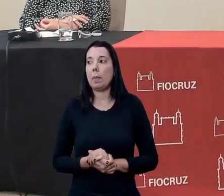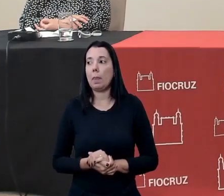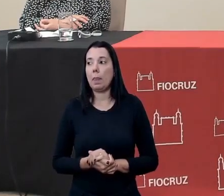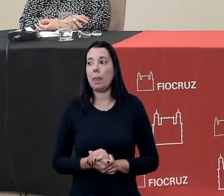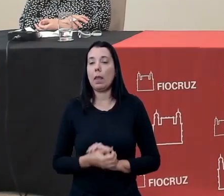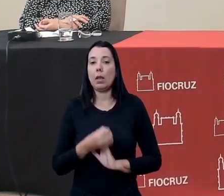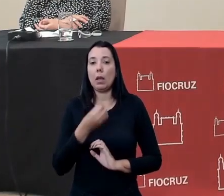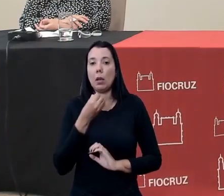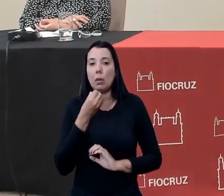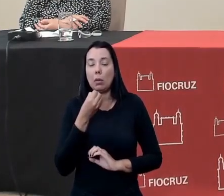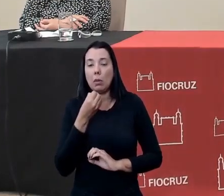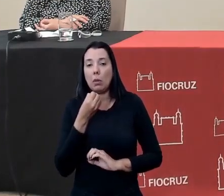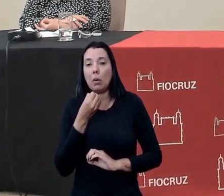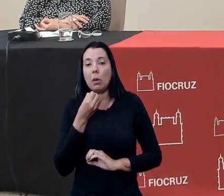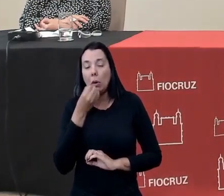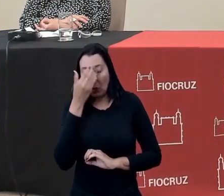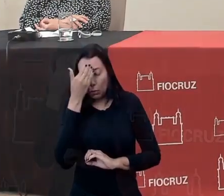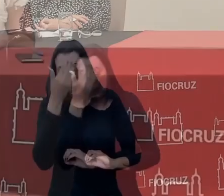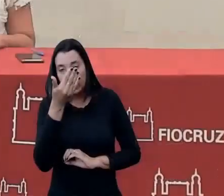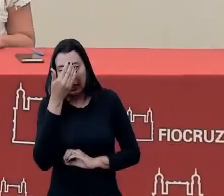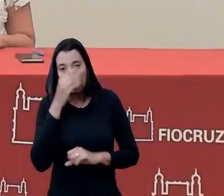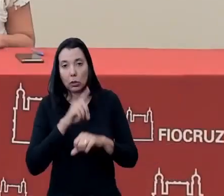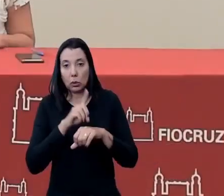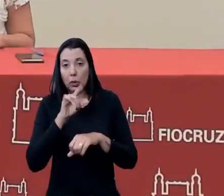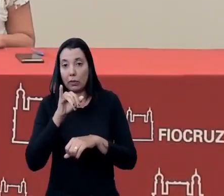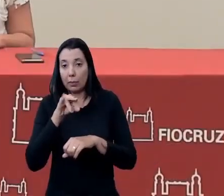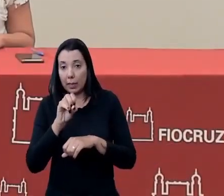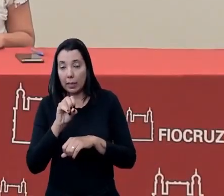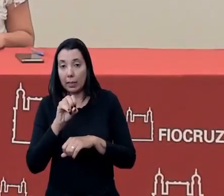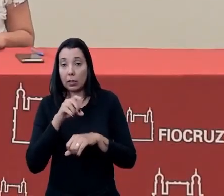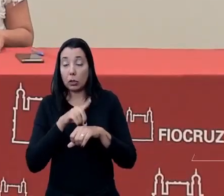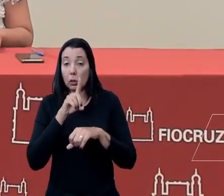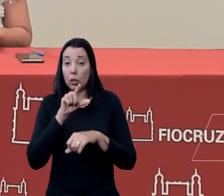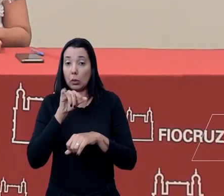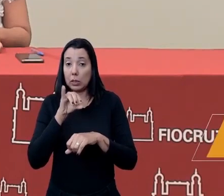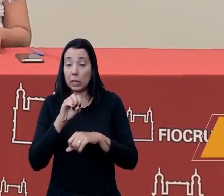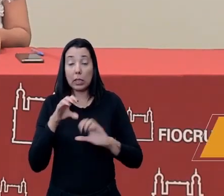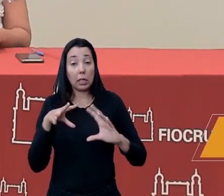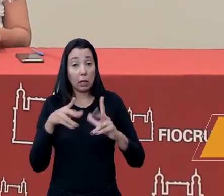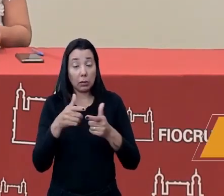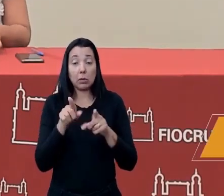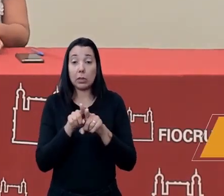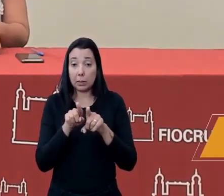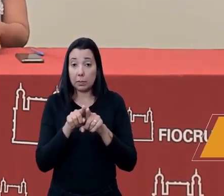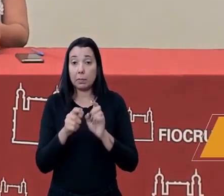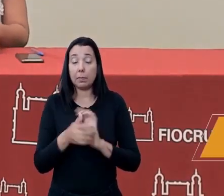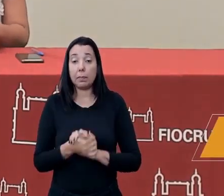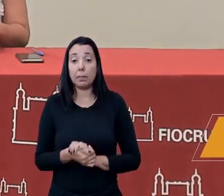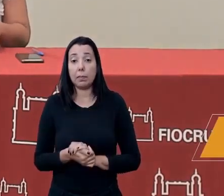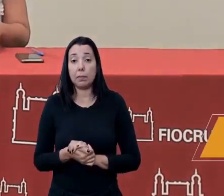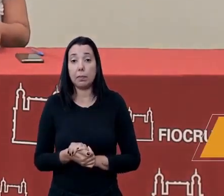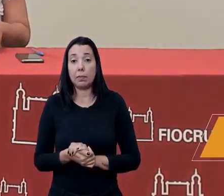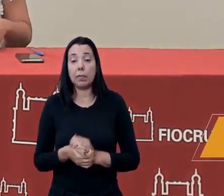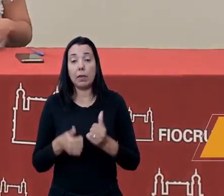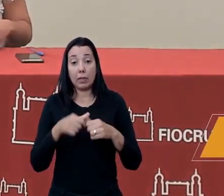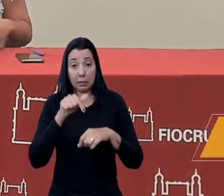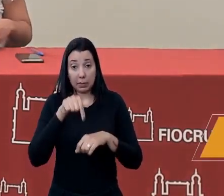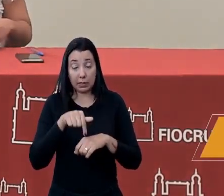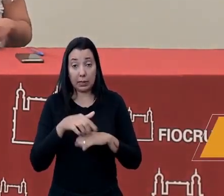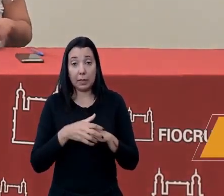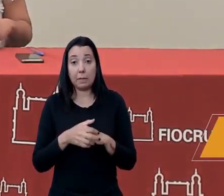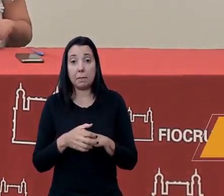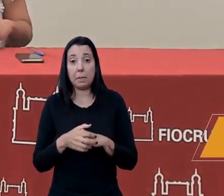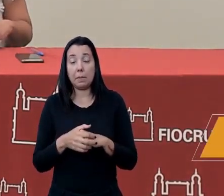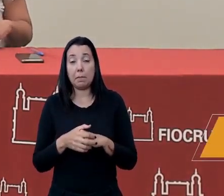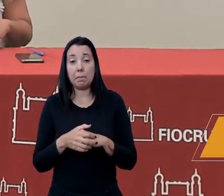muito obrigada doutora Fabiana doutora Luciana e a todos também e ficamos por aqui